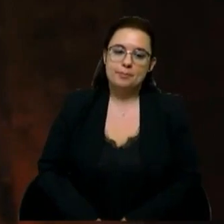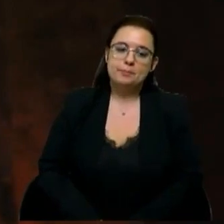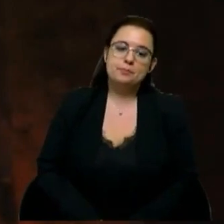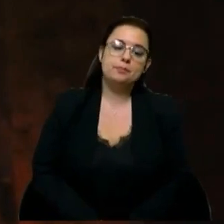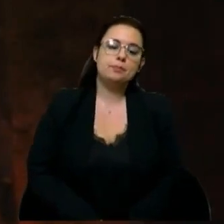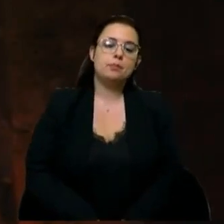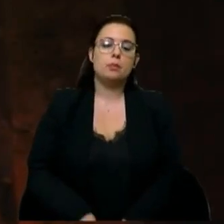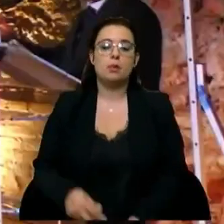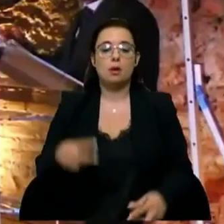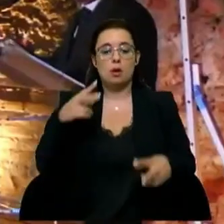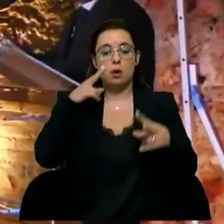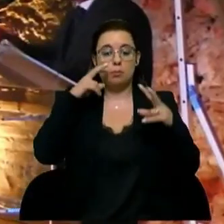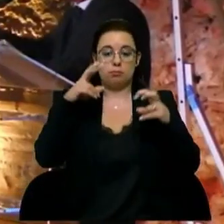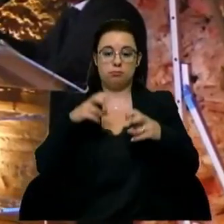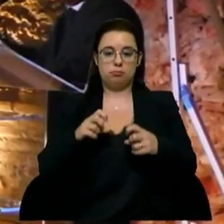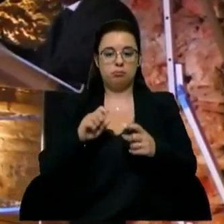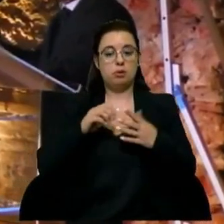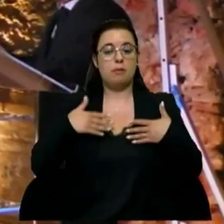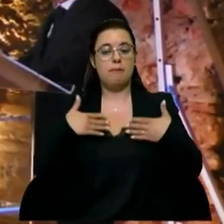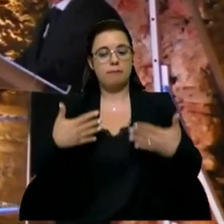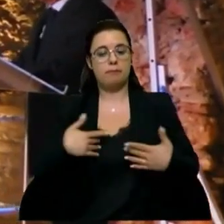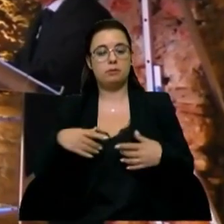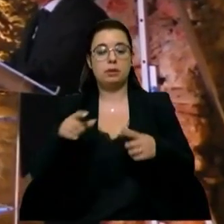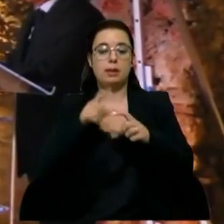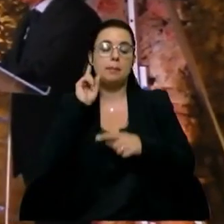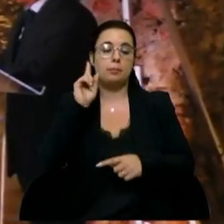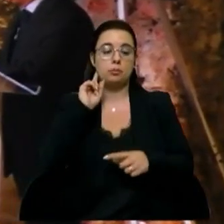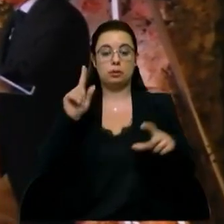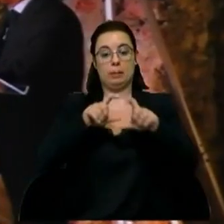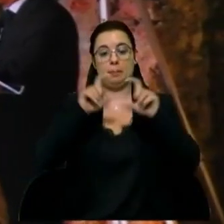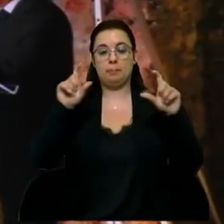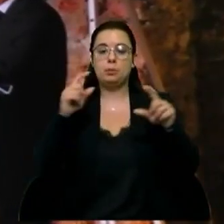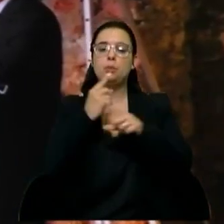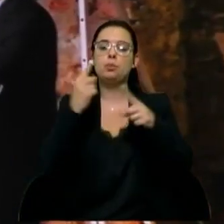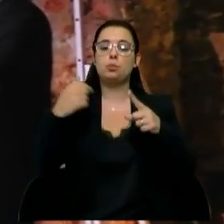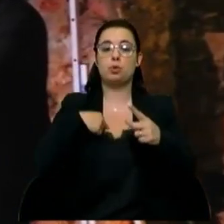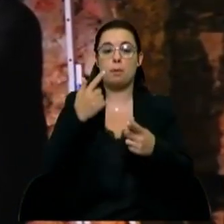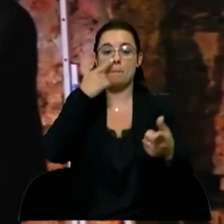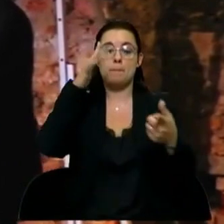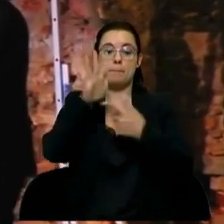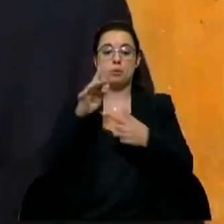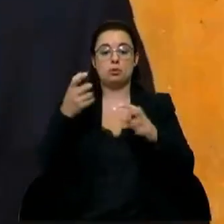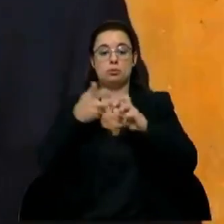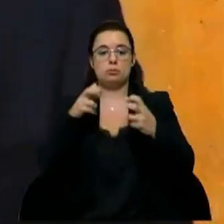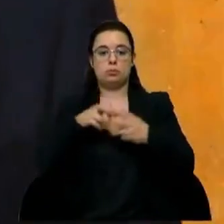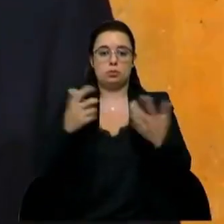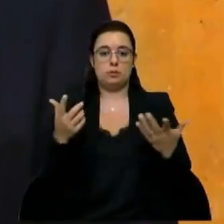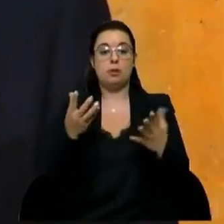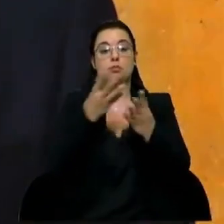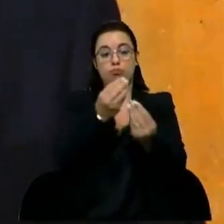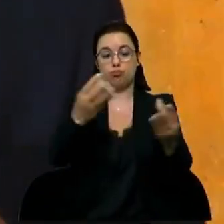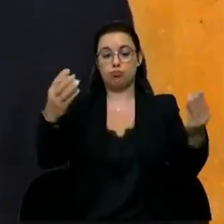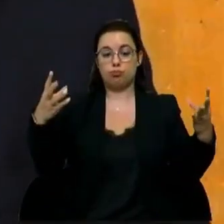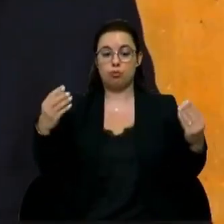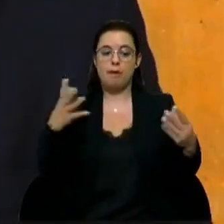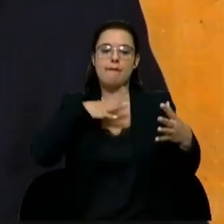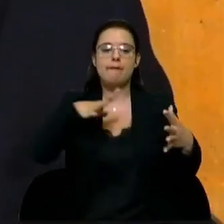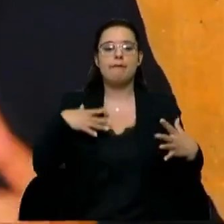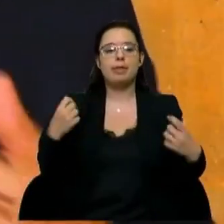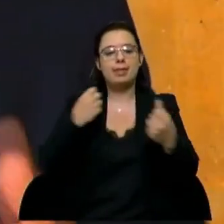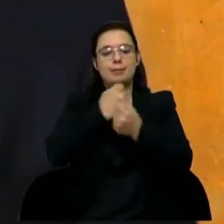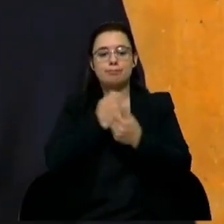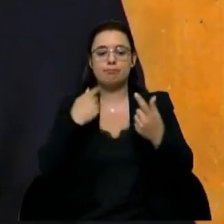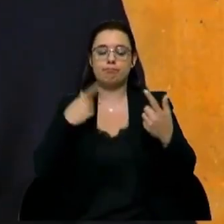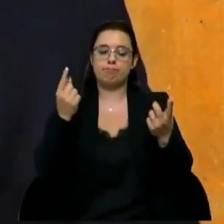O UpSkill é uma iniciativa muito importante para as empresas, desde logo porque identifica um problema, que é o facto de muitas delas que quererem abraçar esta